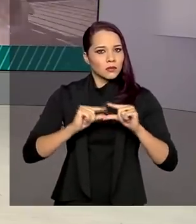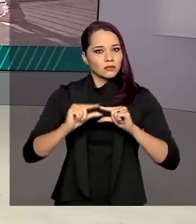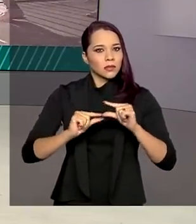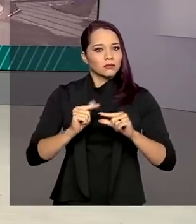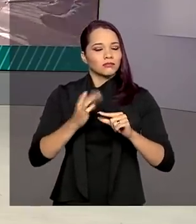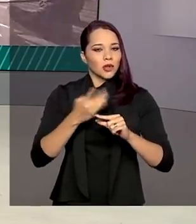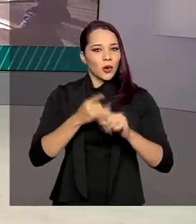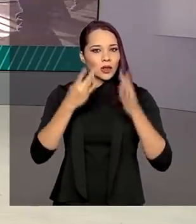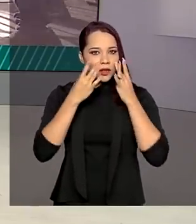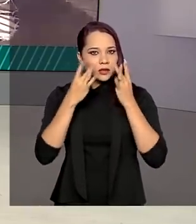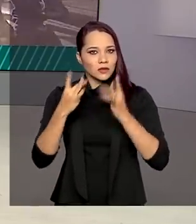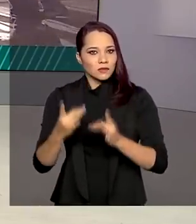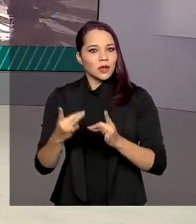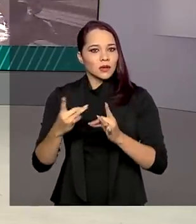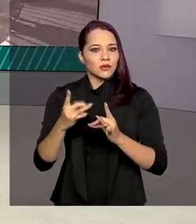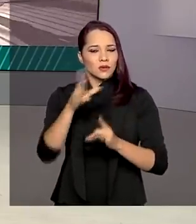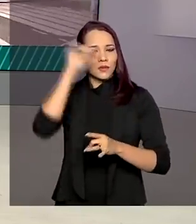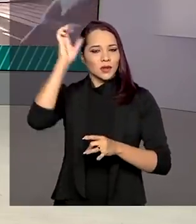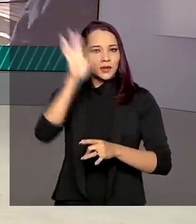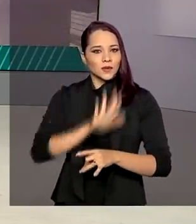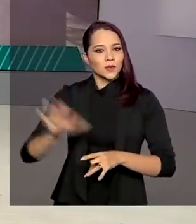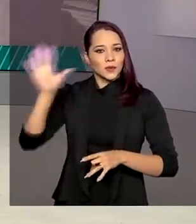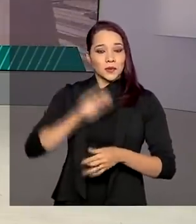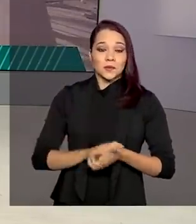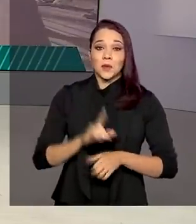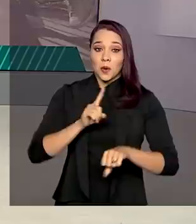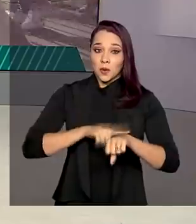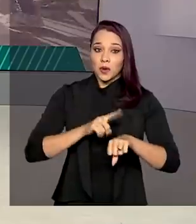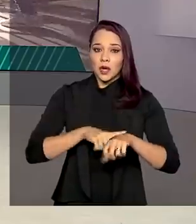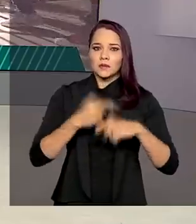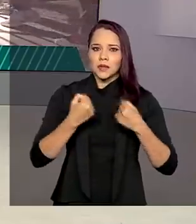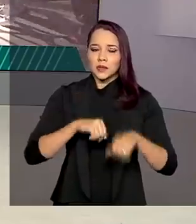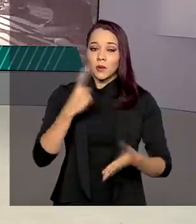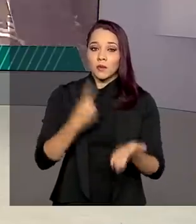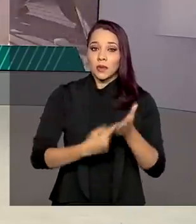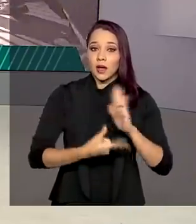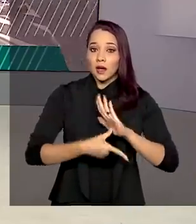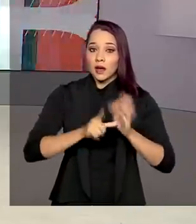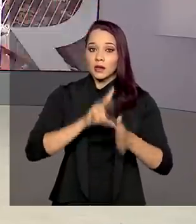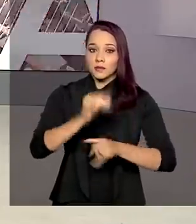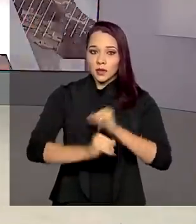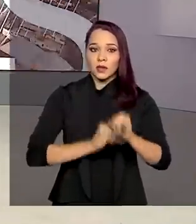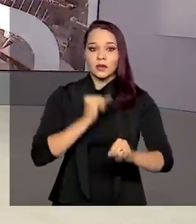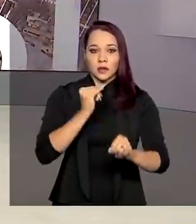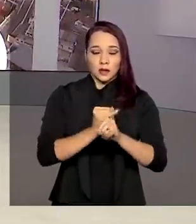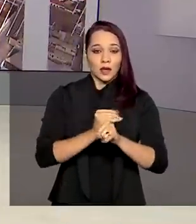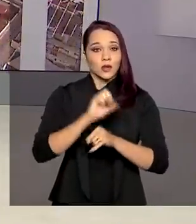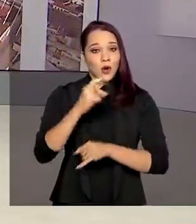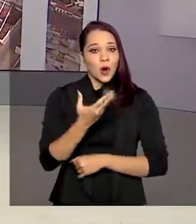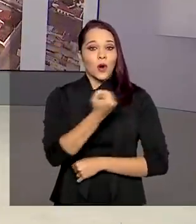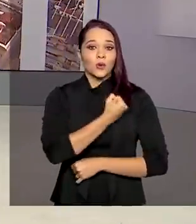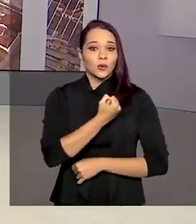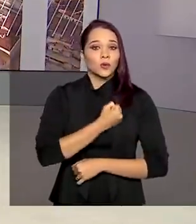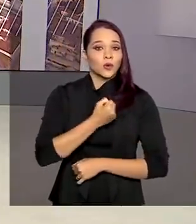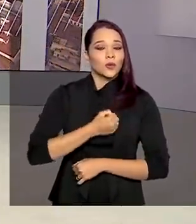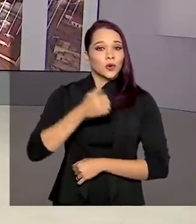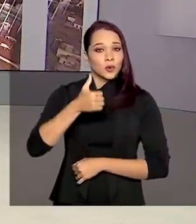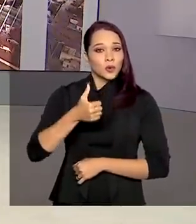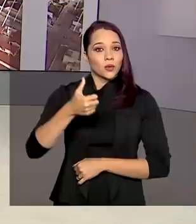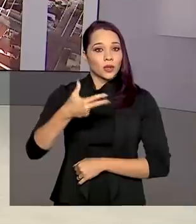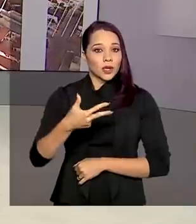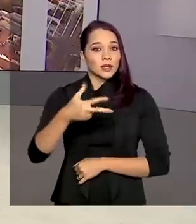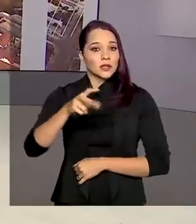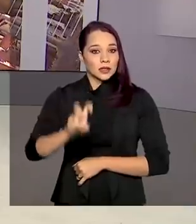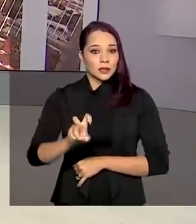atendimento presencial em todo o país. Os horários precisam ser agendados com antecedência pelo 135 ou pelo